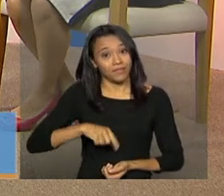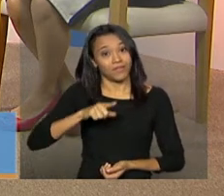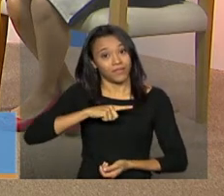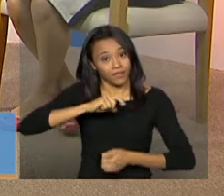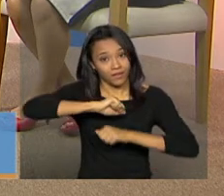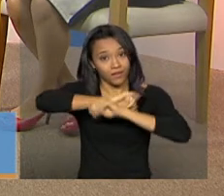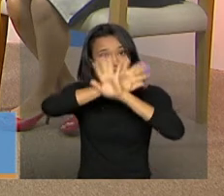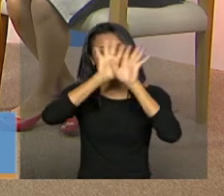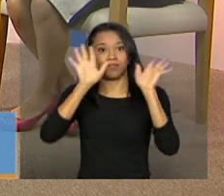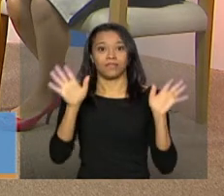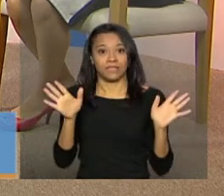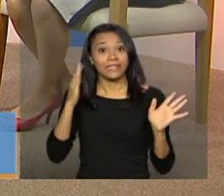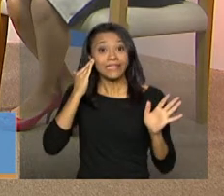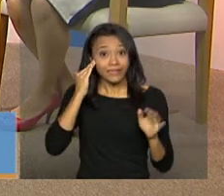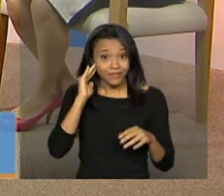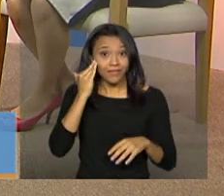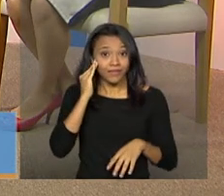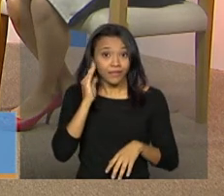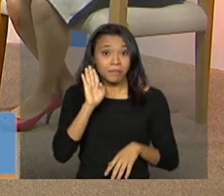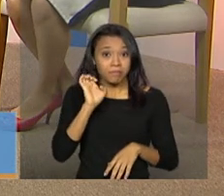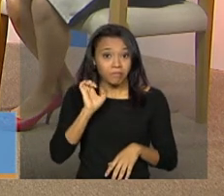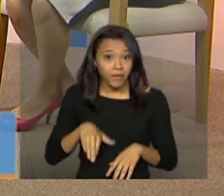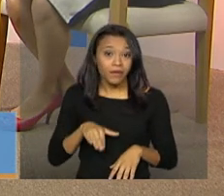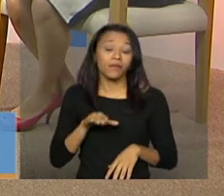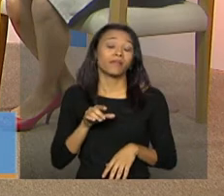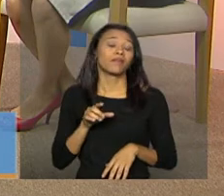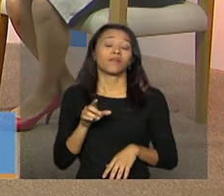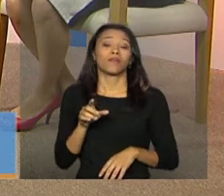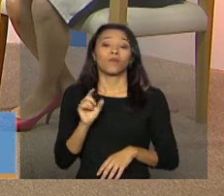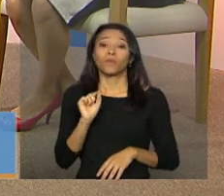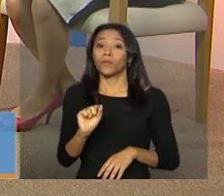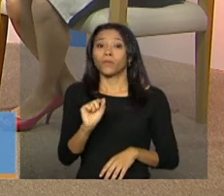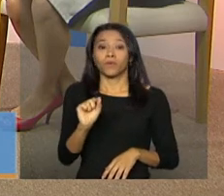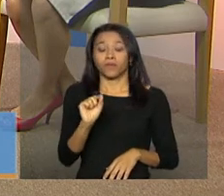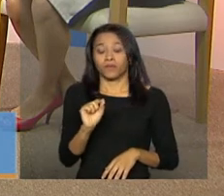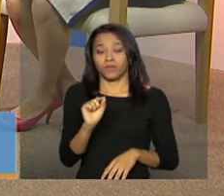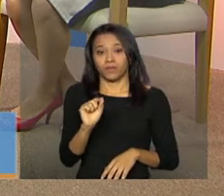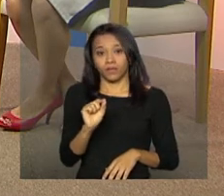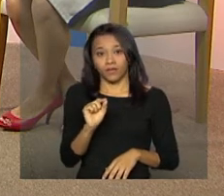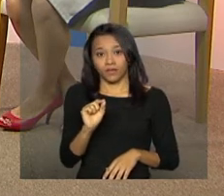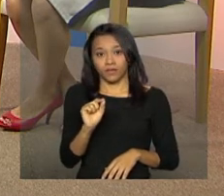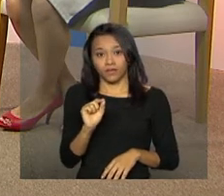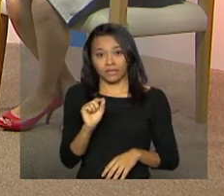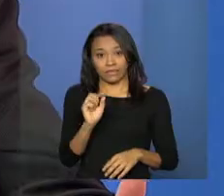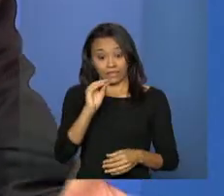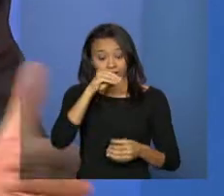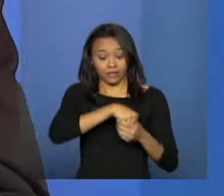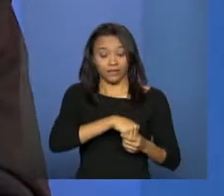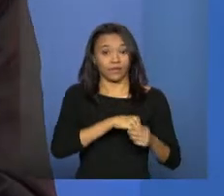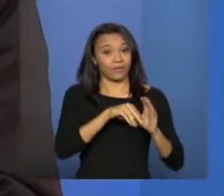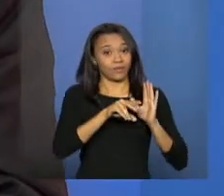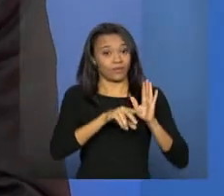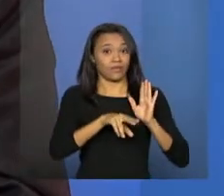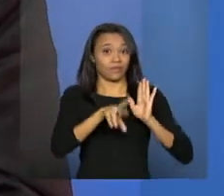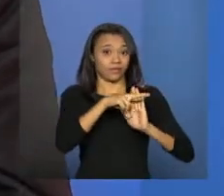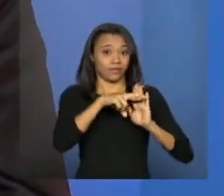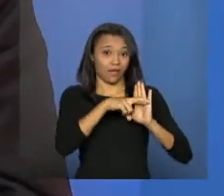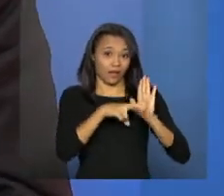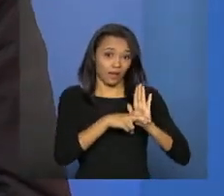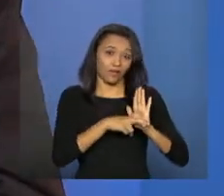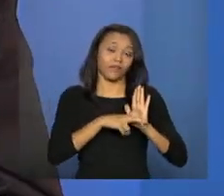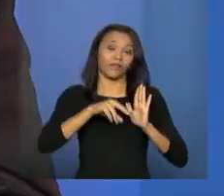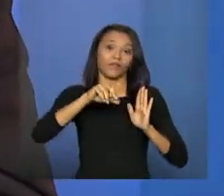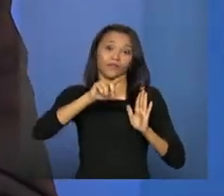compreender bem do que nós estamos, o que está traduzido nas normativas, desde a LOAS